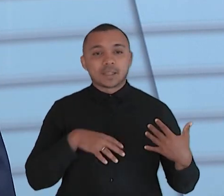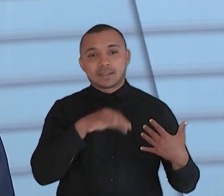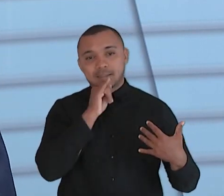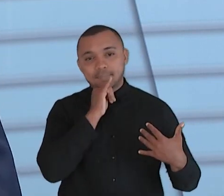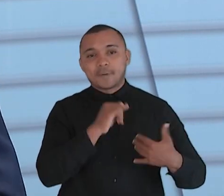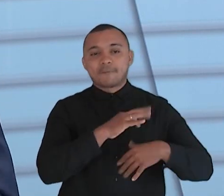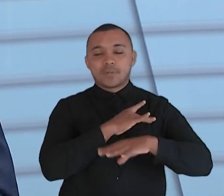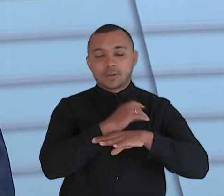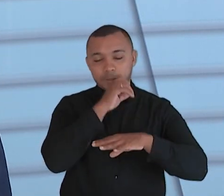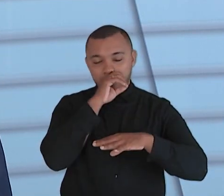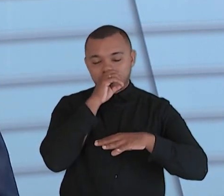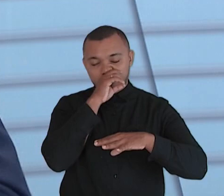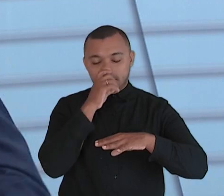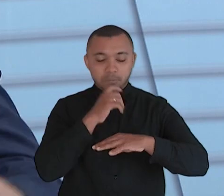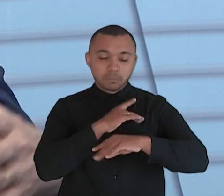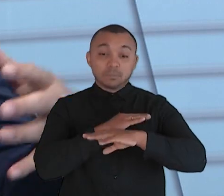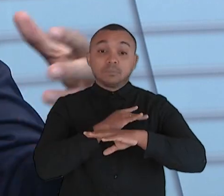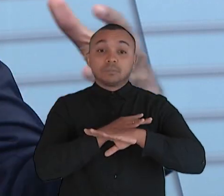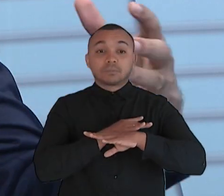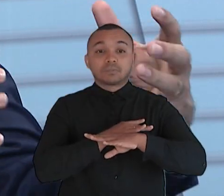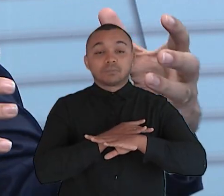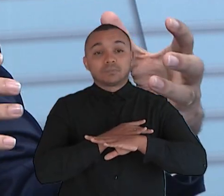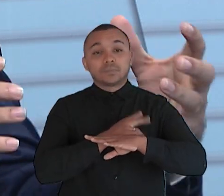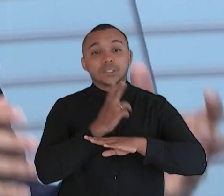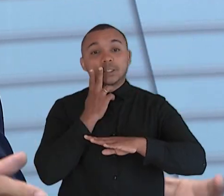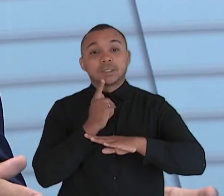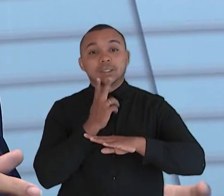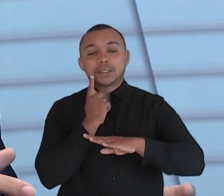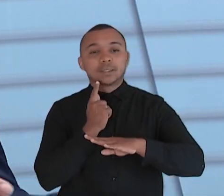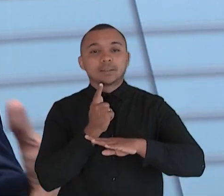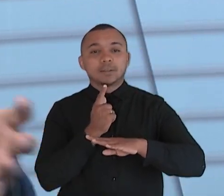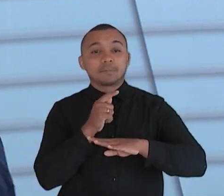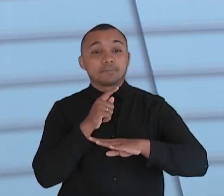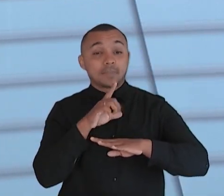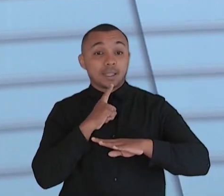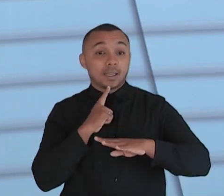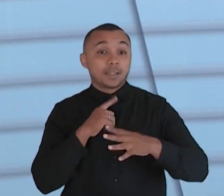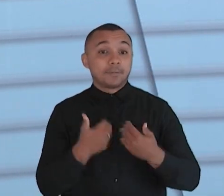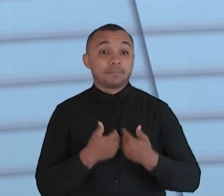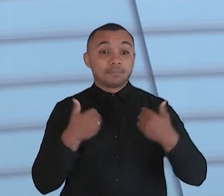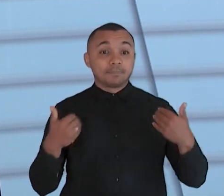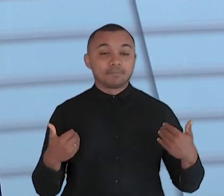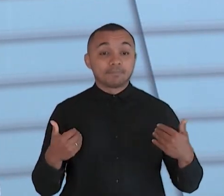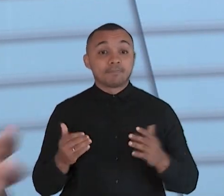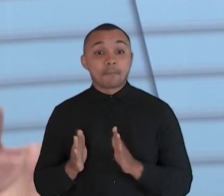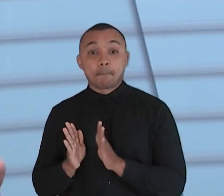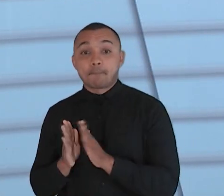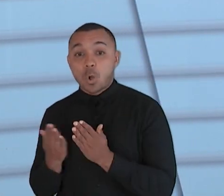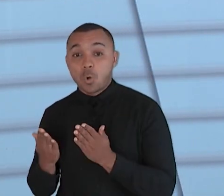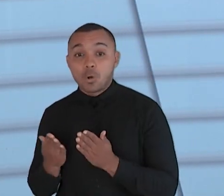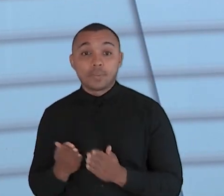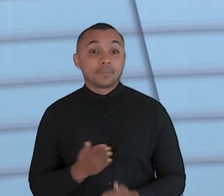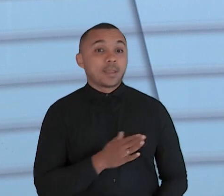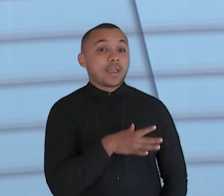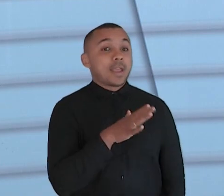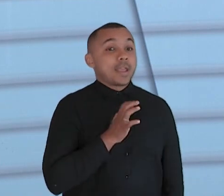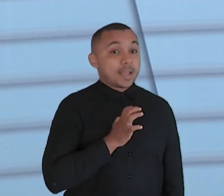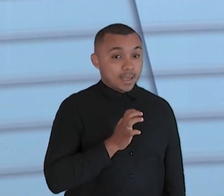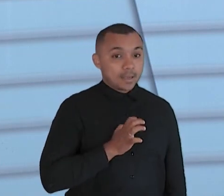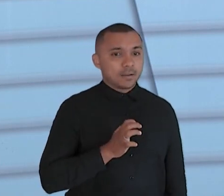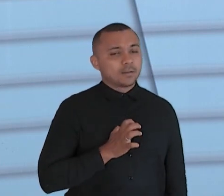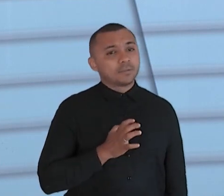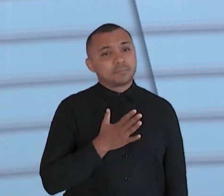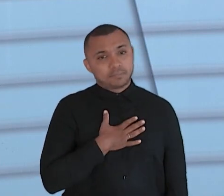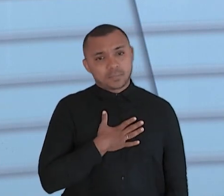como é dividida na área dos ricos e dos pobres e os pobres e eu estou lá no meio